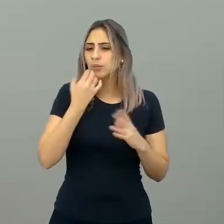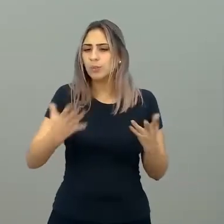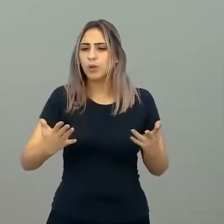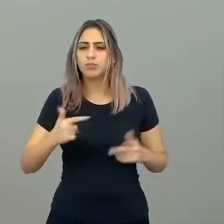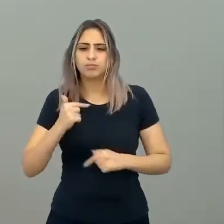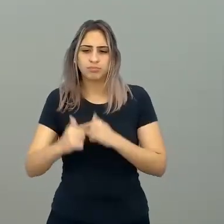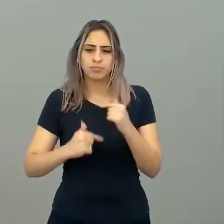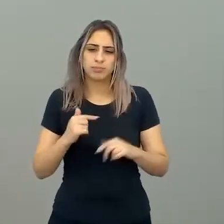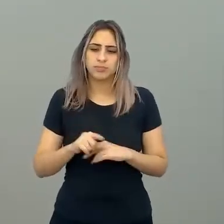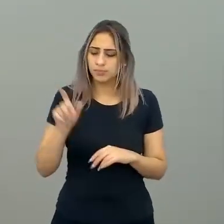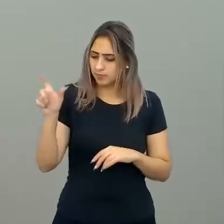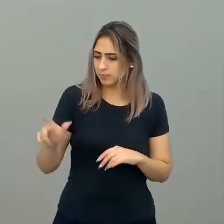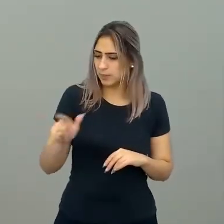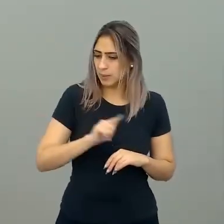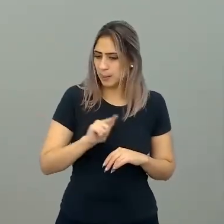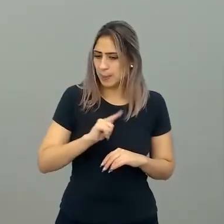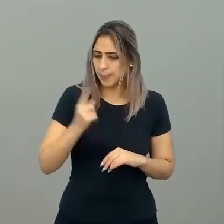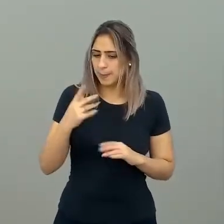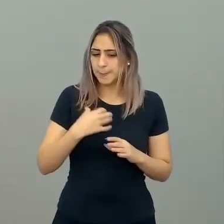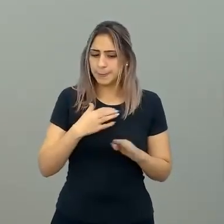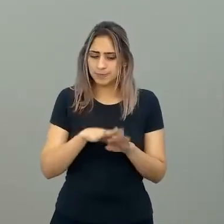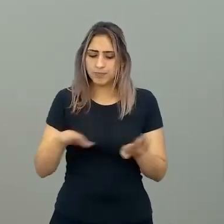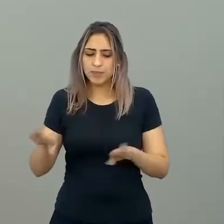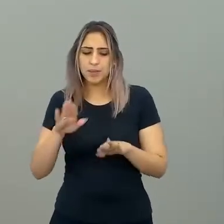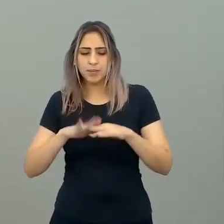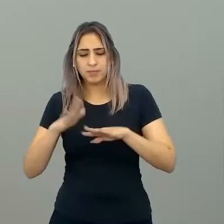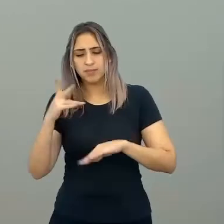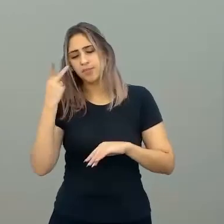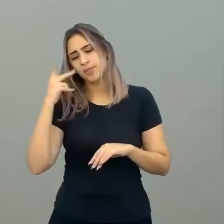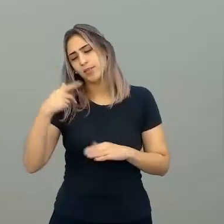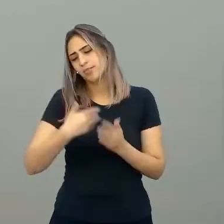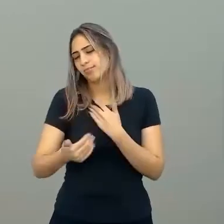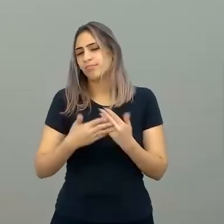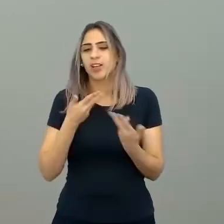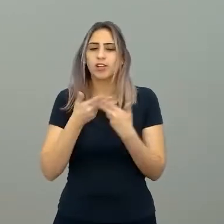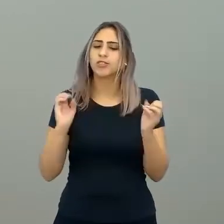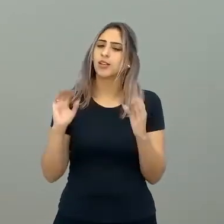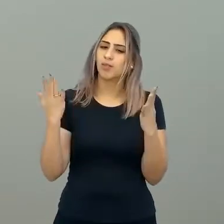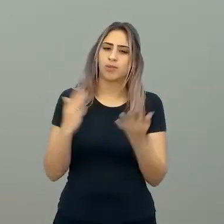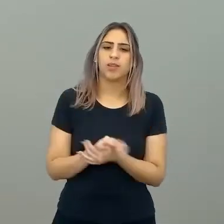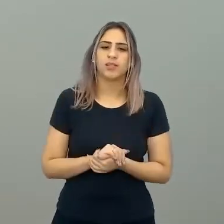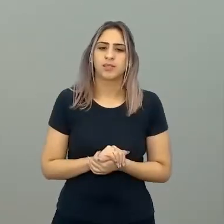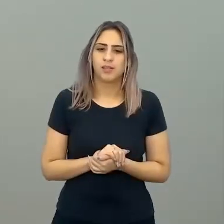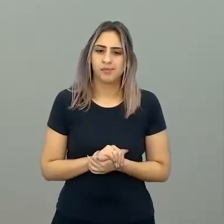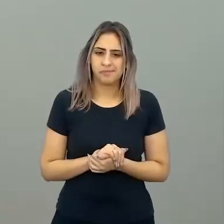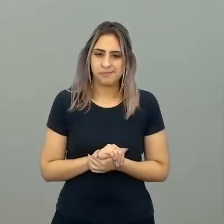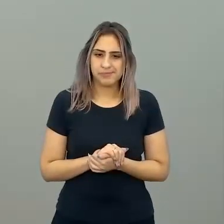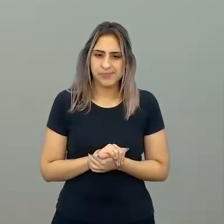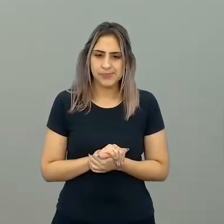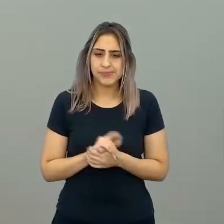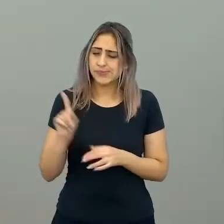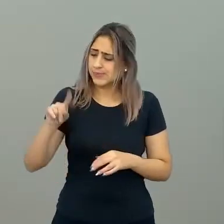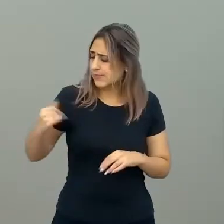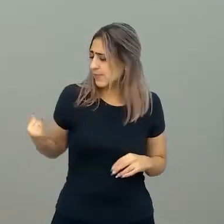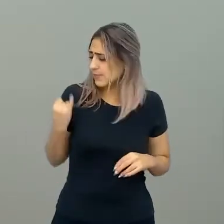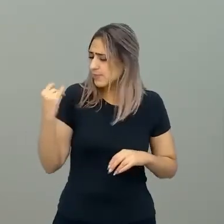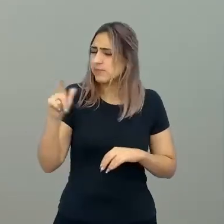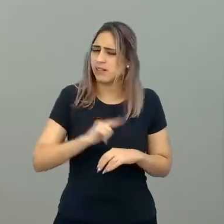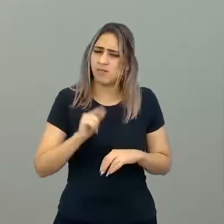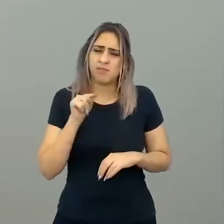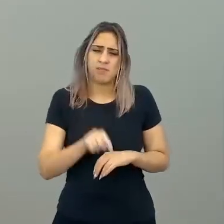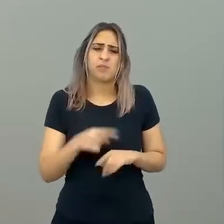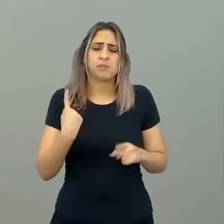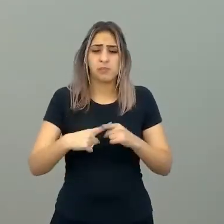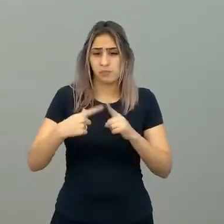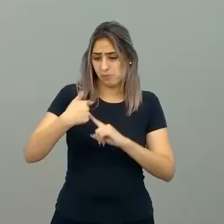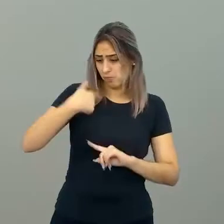Porque você tem uma margem aí, justamente, para qualquer coisa que acontecer, né? E é importante ter isso, porque